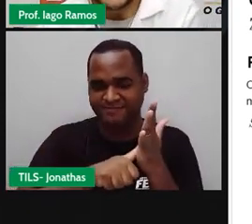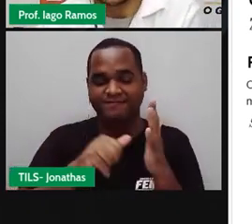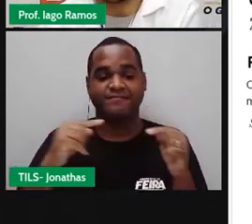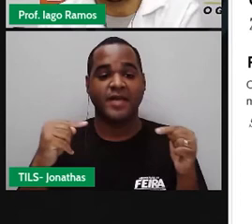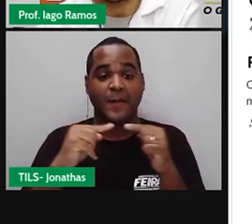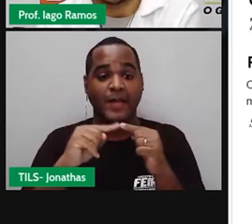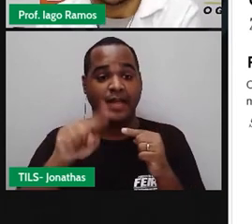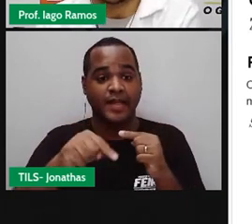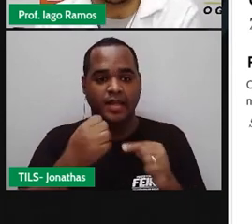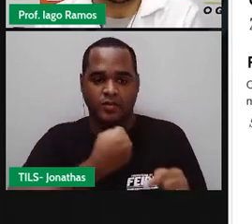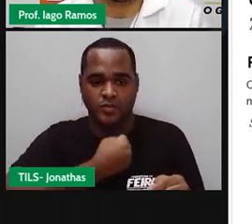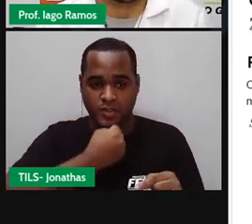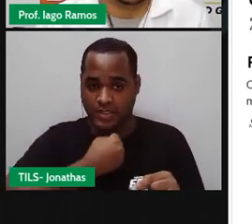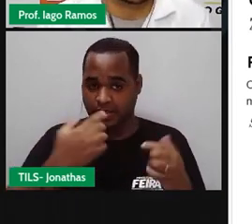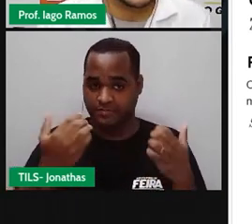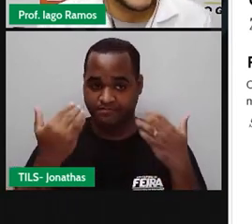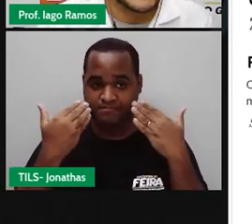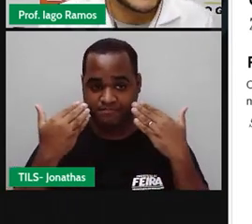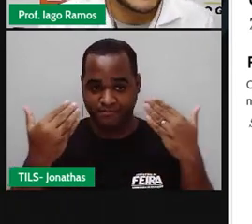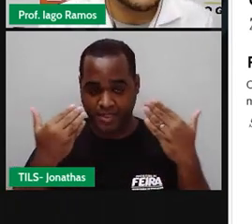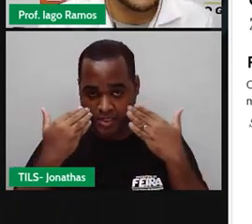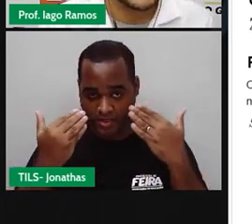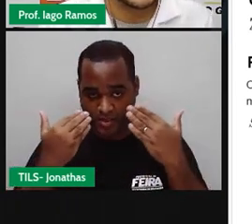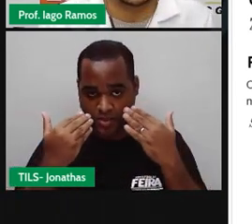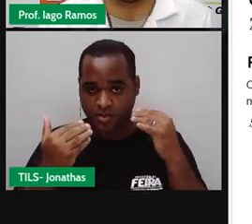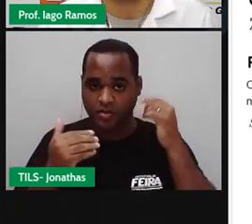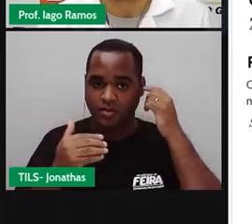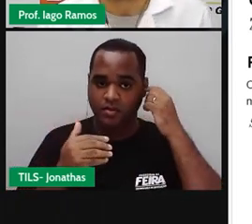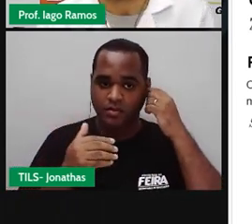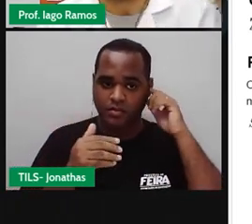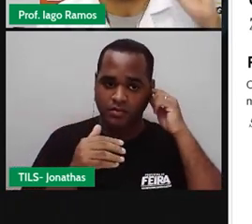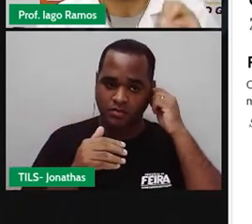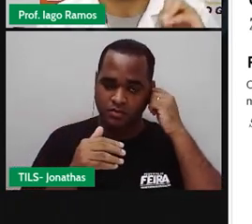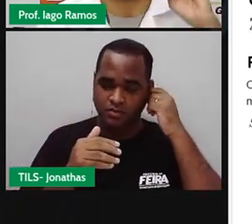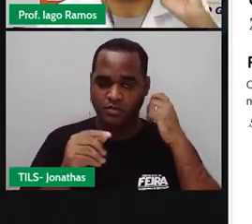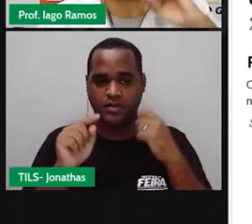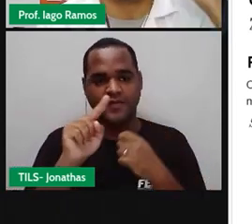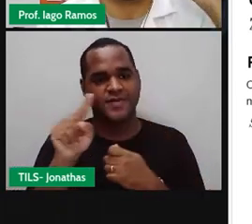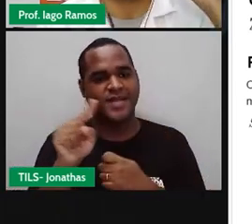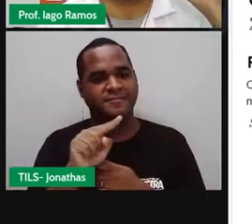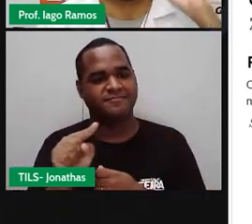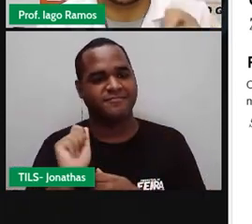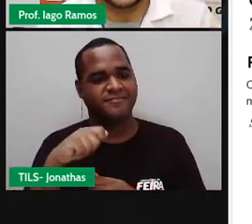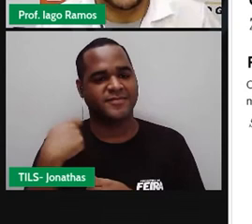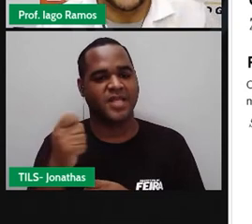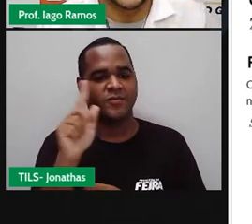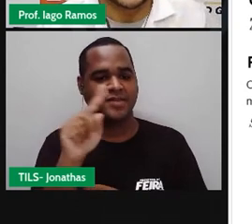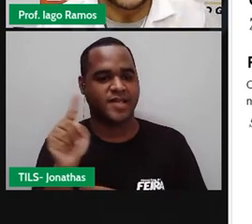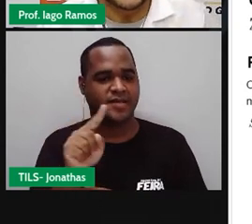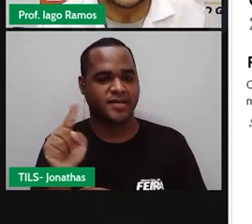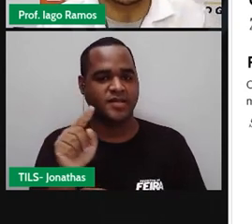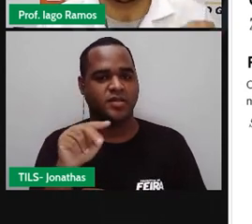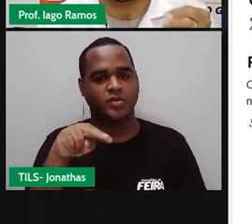que representa os números inteiros é esse símbolozinho aqui que lembra uma letra Z.